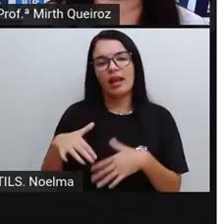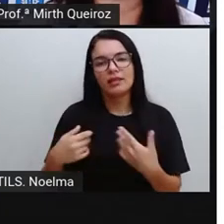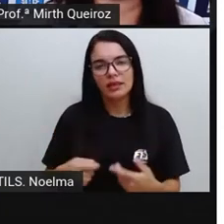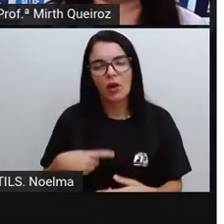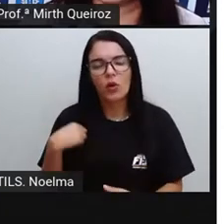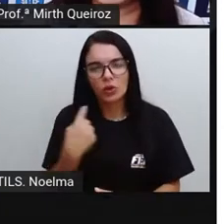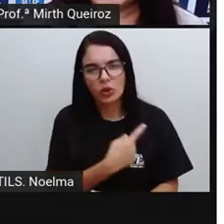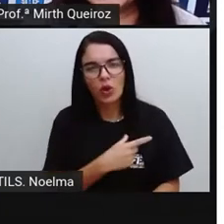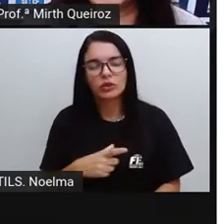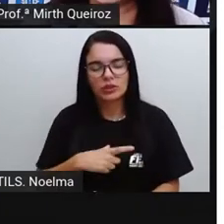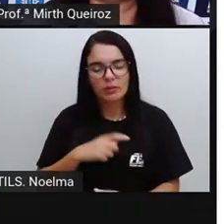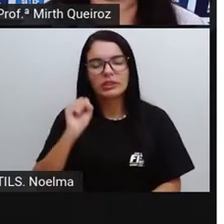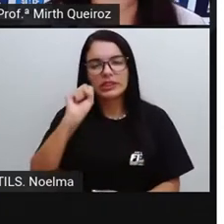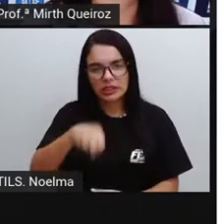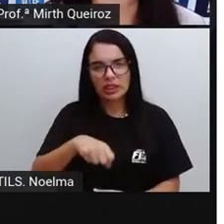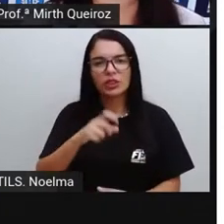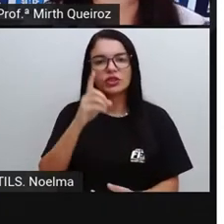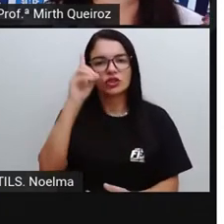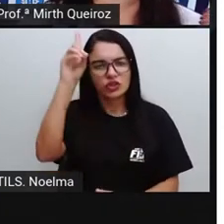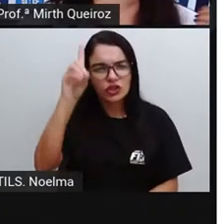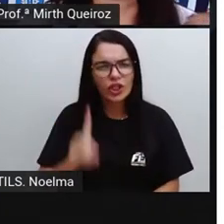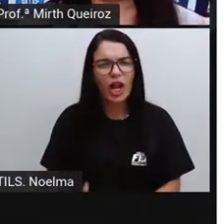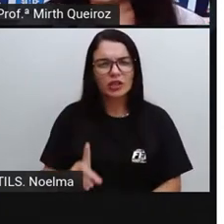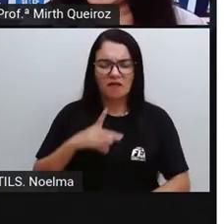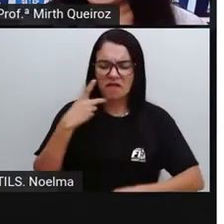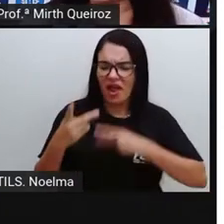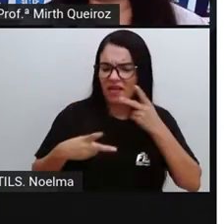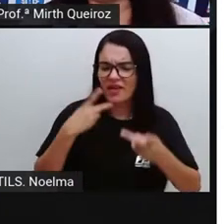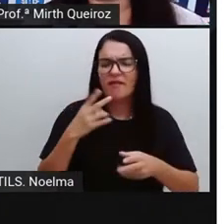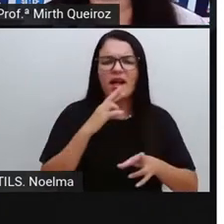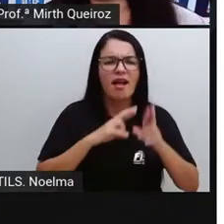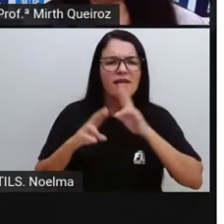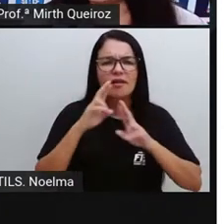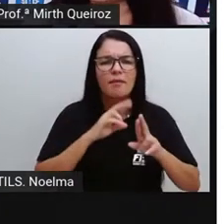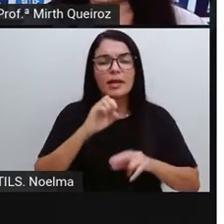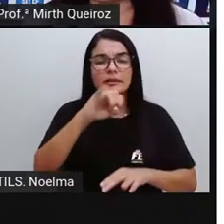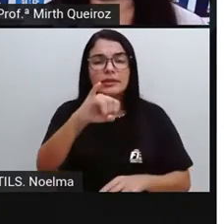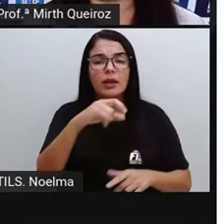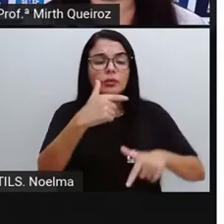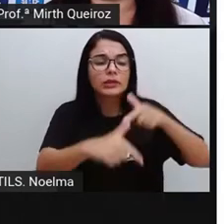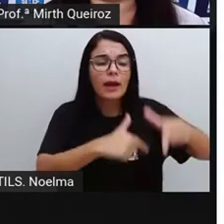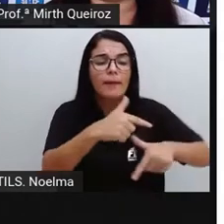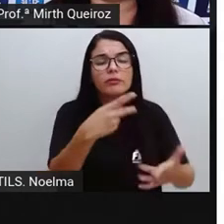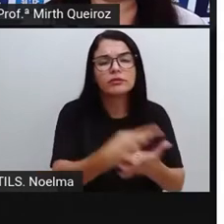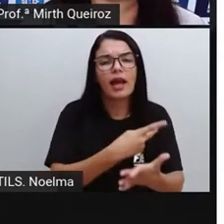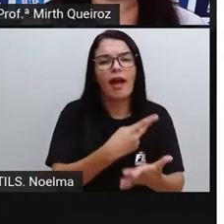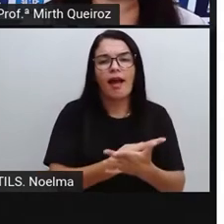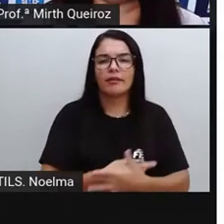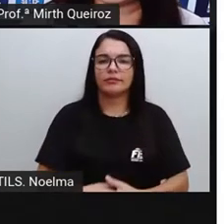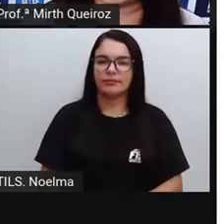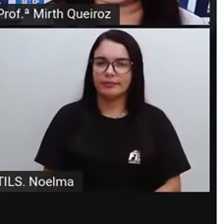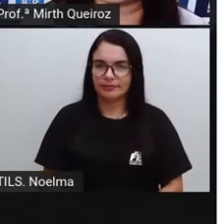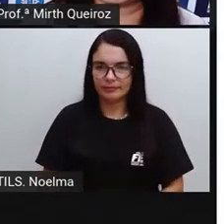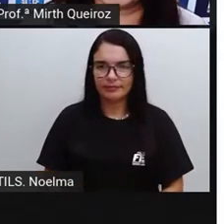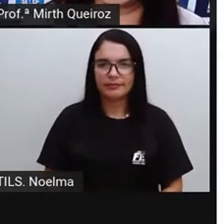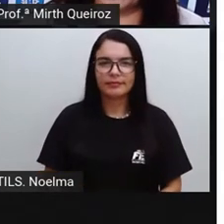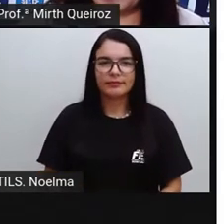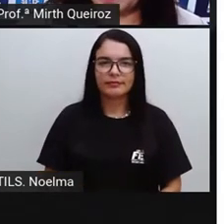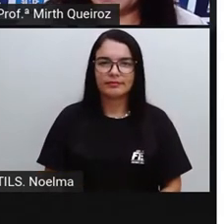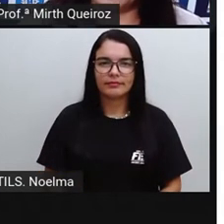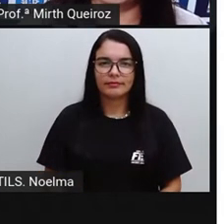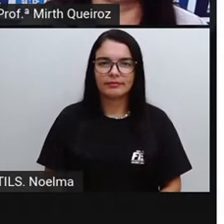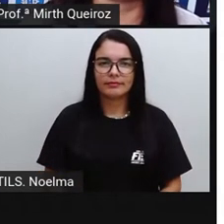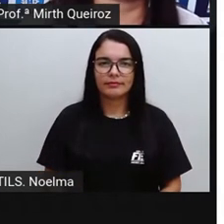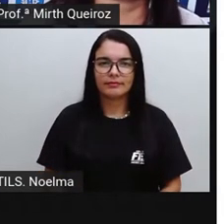o direito De reclamar, né? De dizer quando algum serviço foi prestado De forma incorreta Certo?